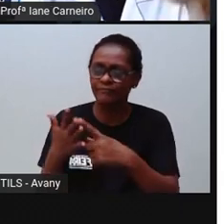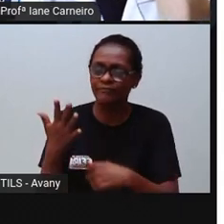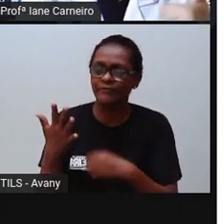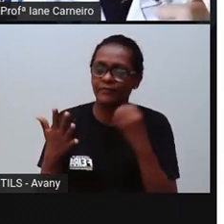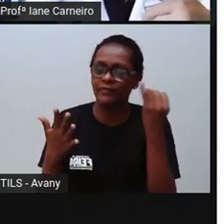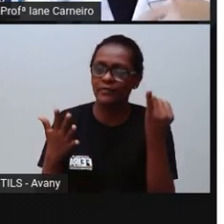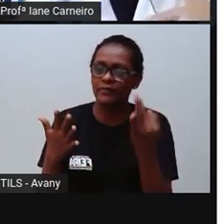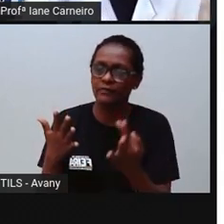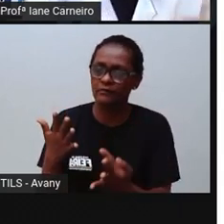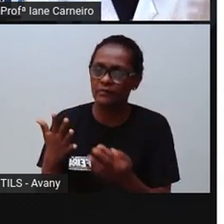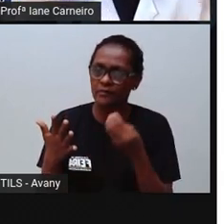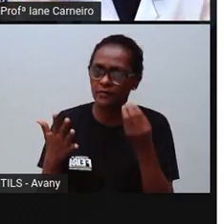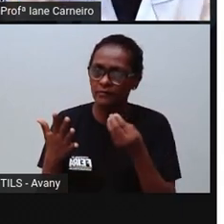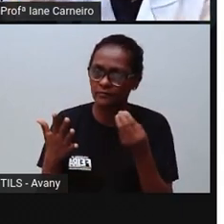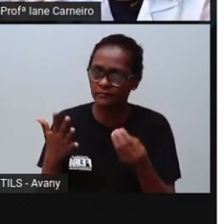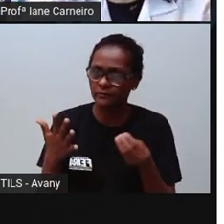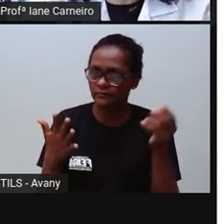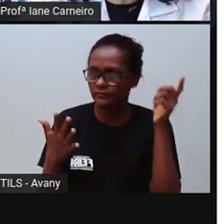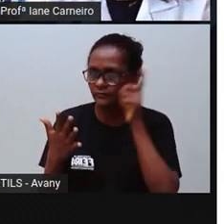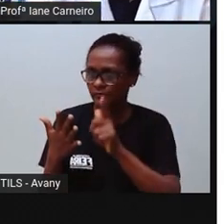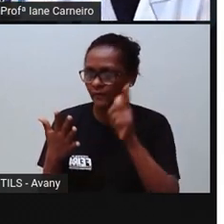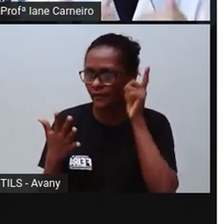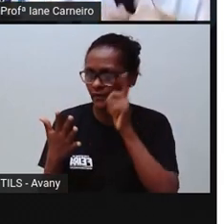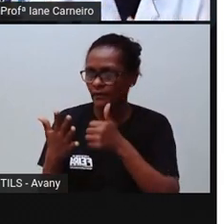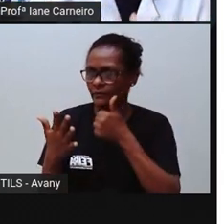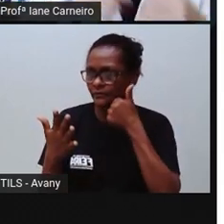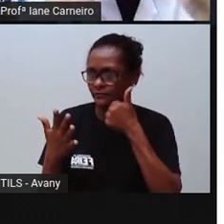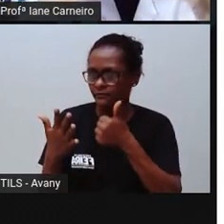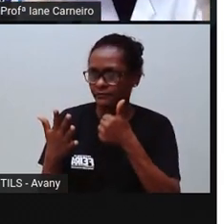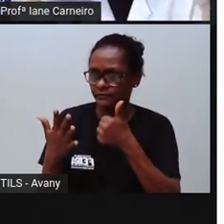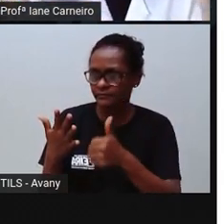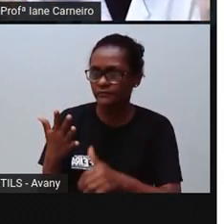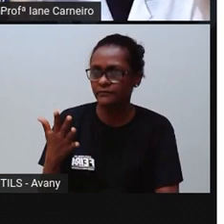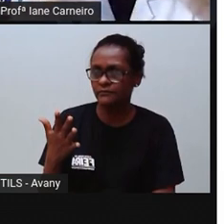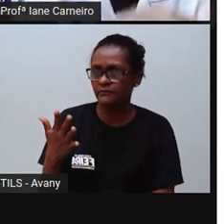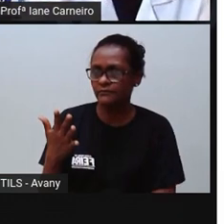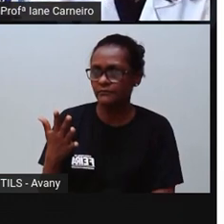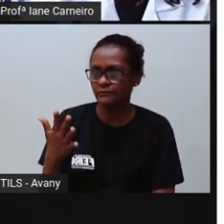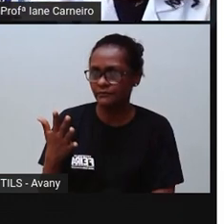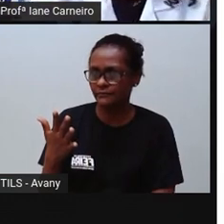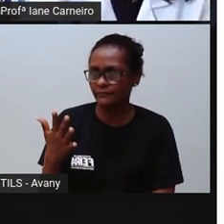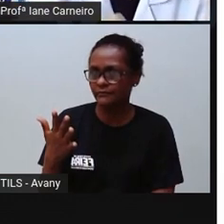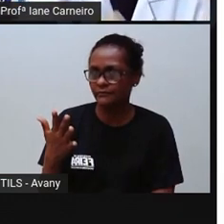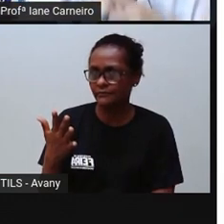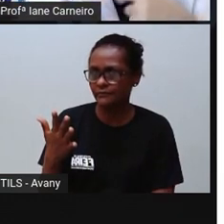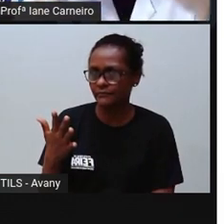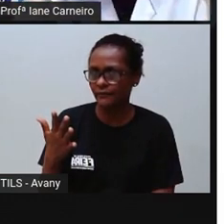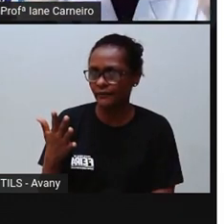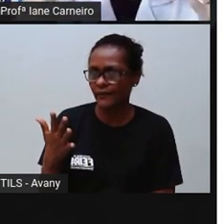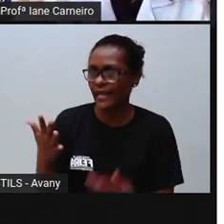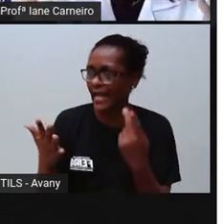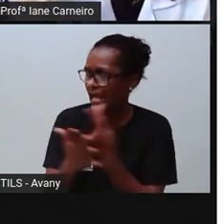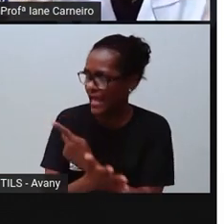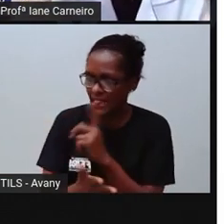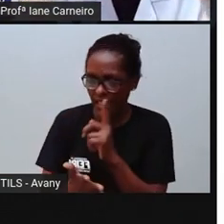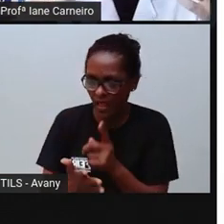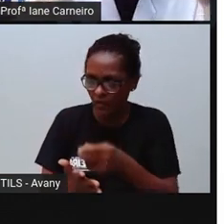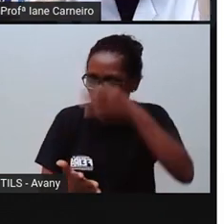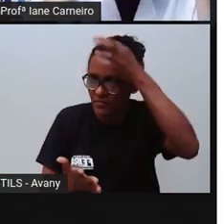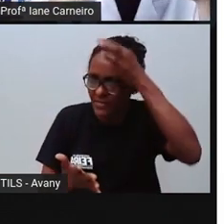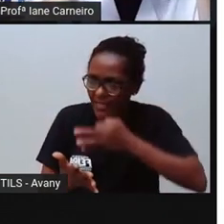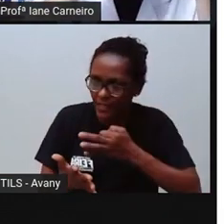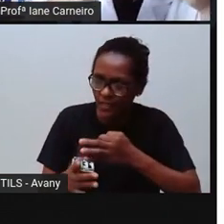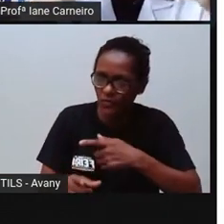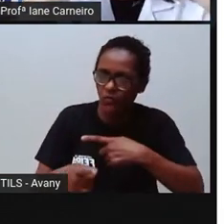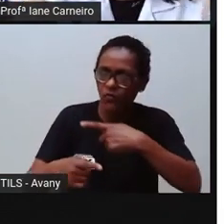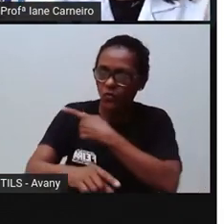você pode, né? Agir de maneira assertiva. O que quer dizer isso, Pró? Como é que você pode agir de